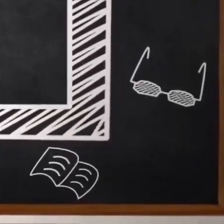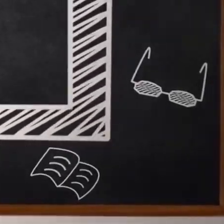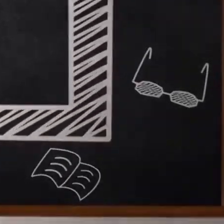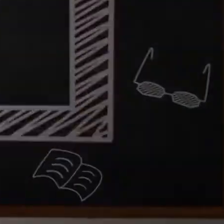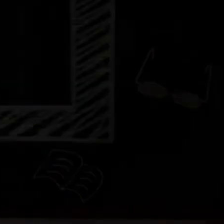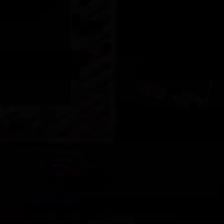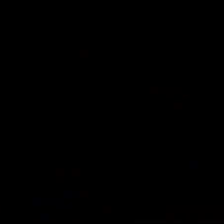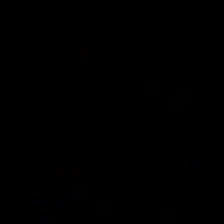Transcrição Legendas Coelho